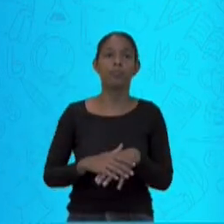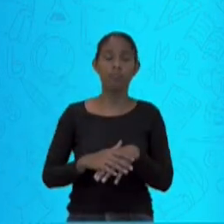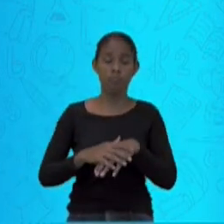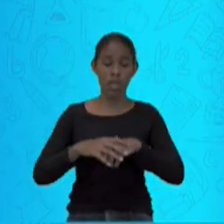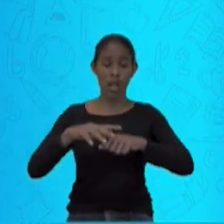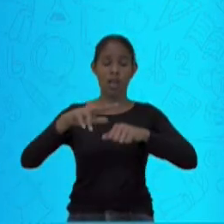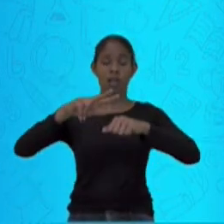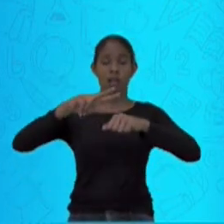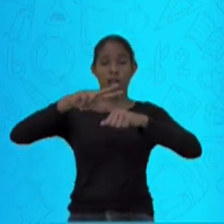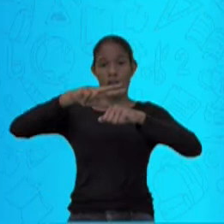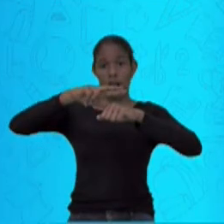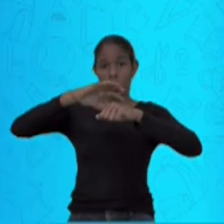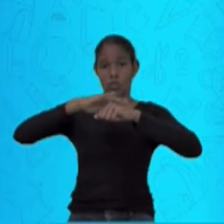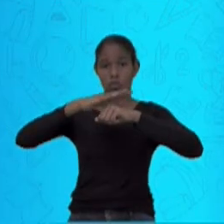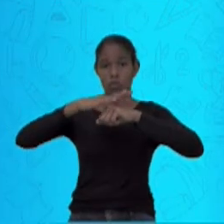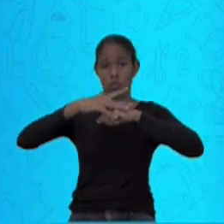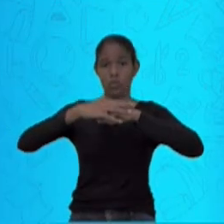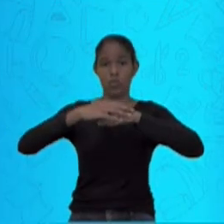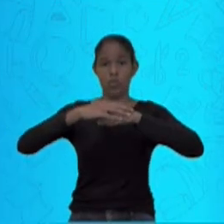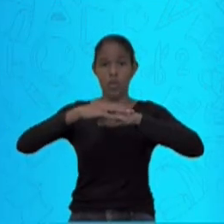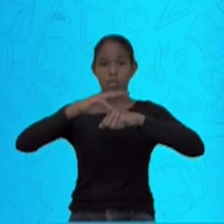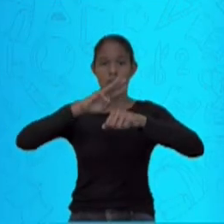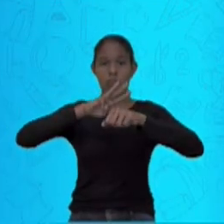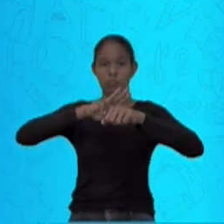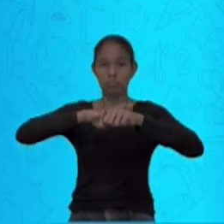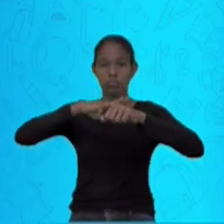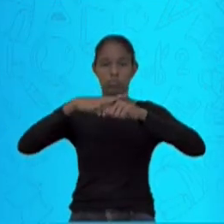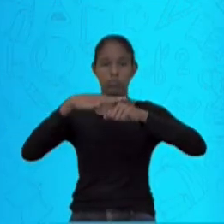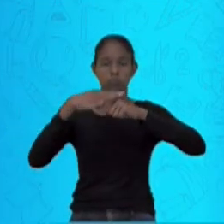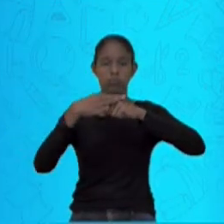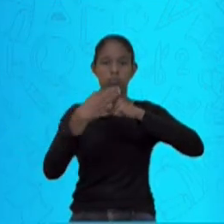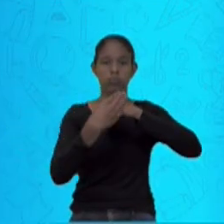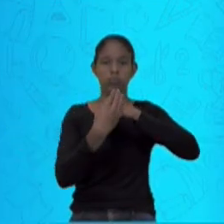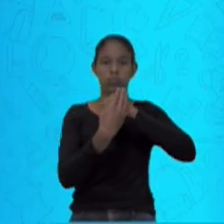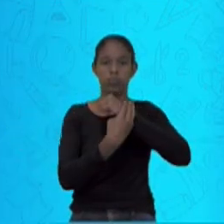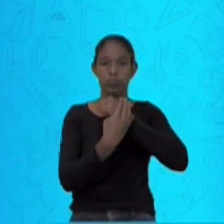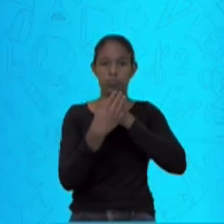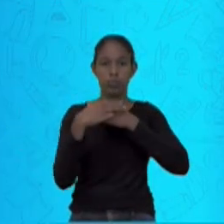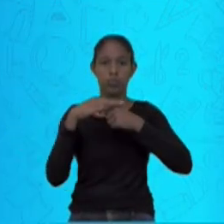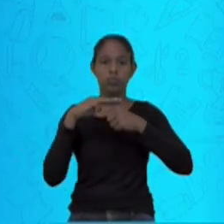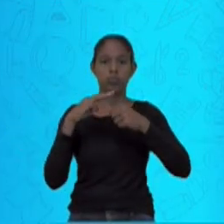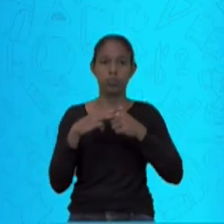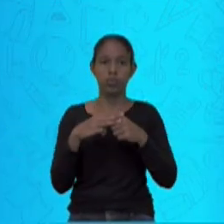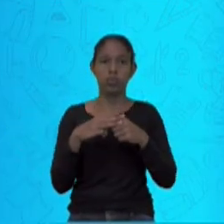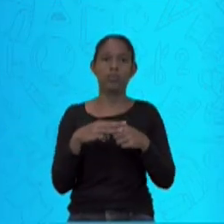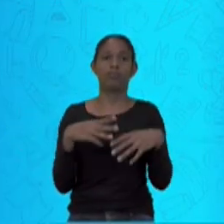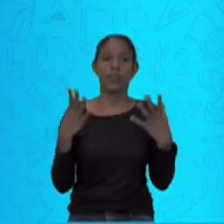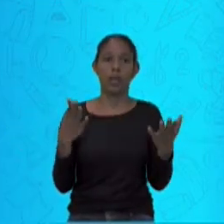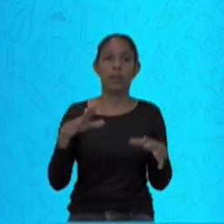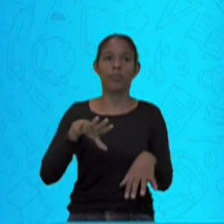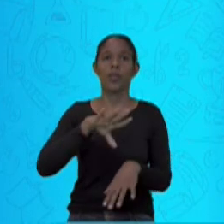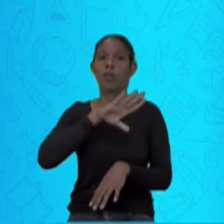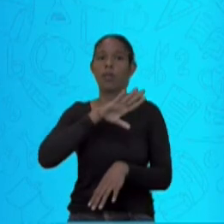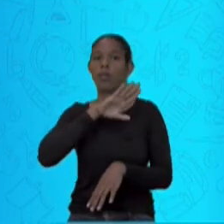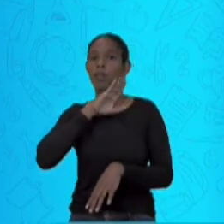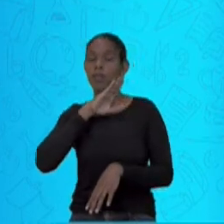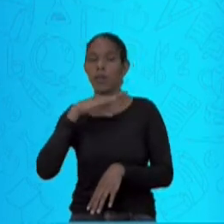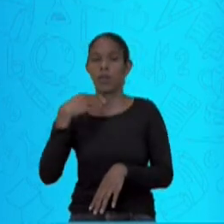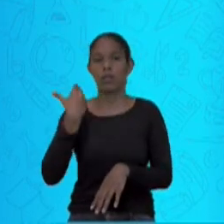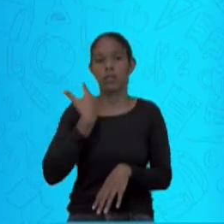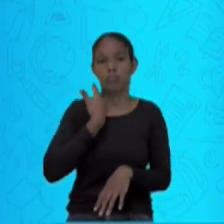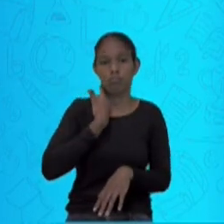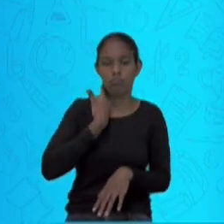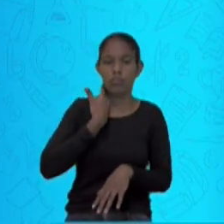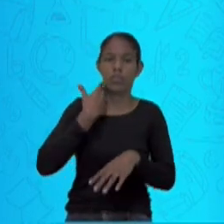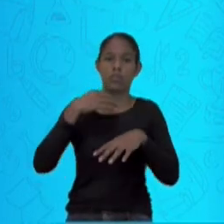febril, causada pelo vírus da chikungunya, que pode ser transmitida pelo mosquito Aedes ou albóptus. Refere-se a uma aparência